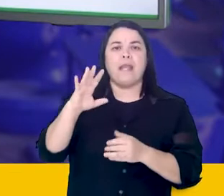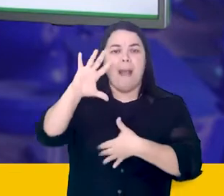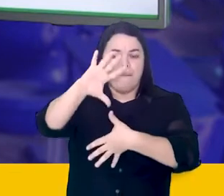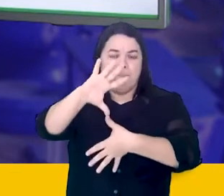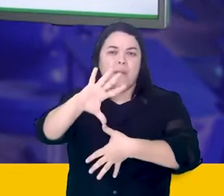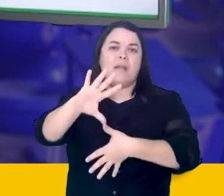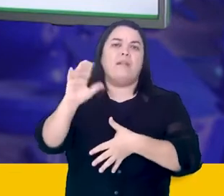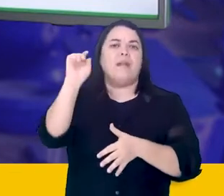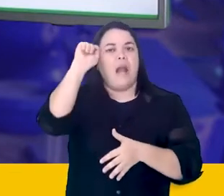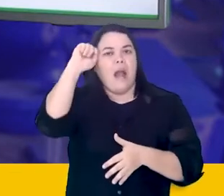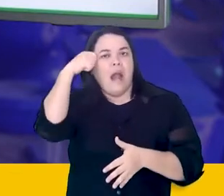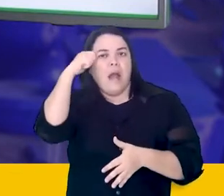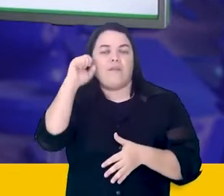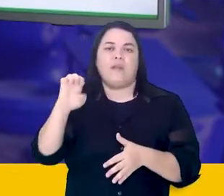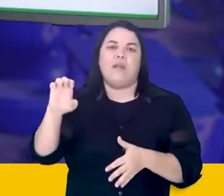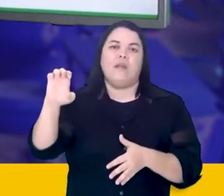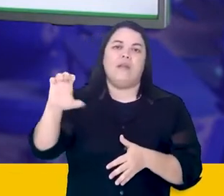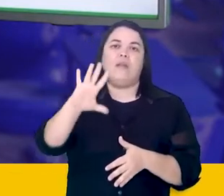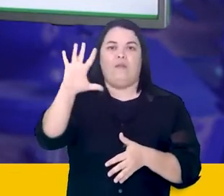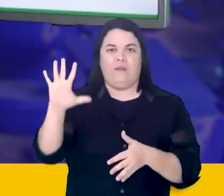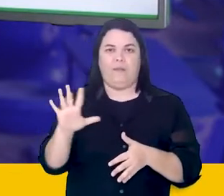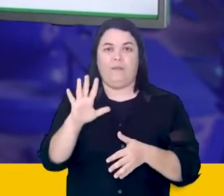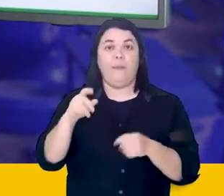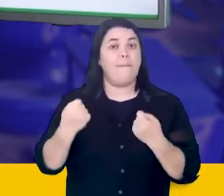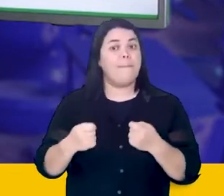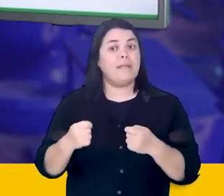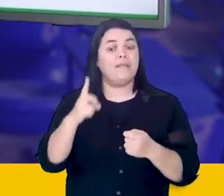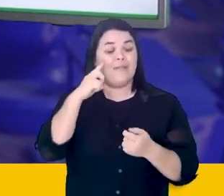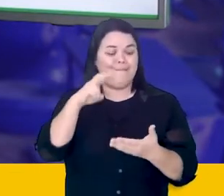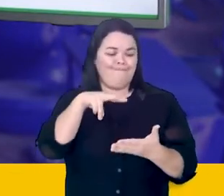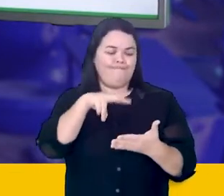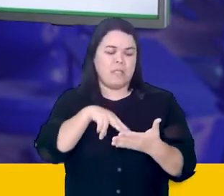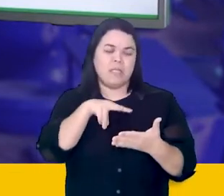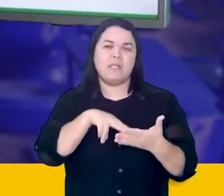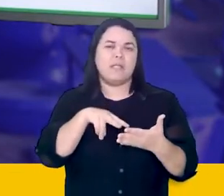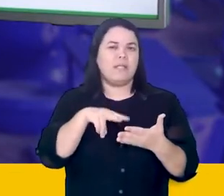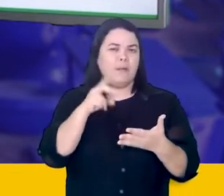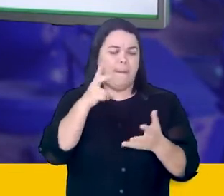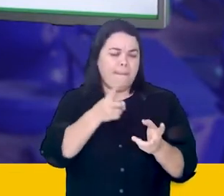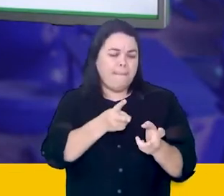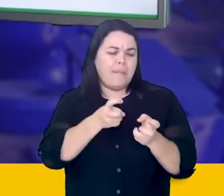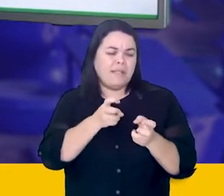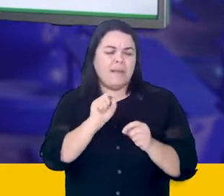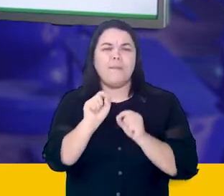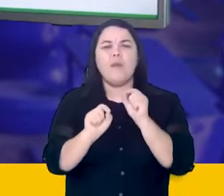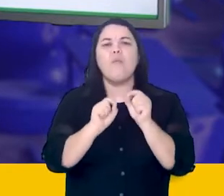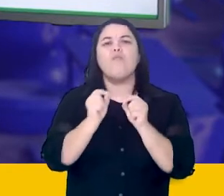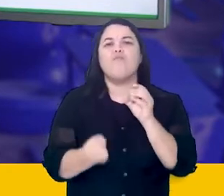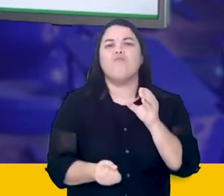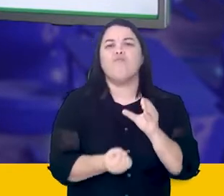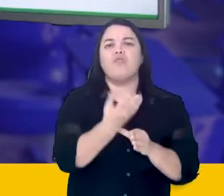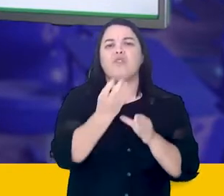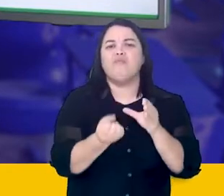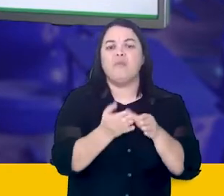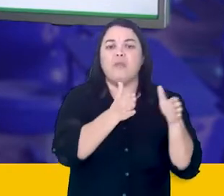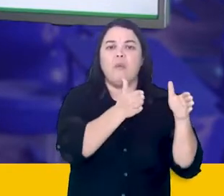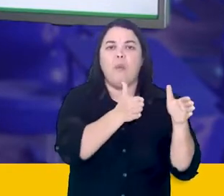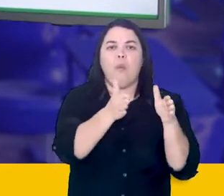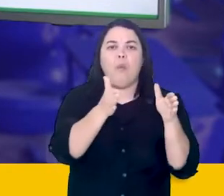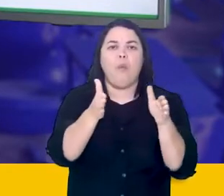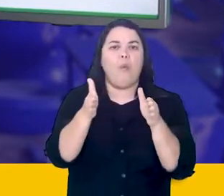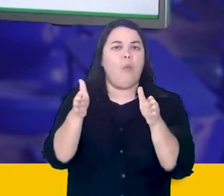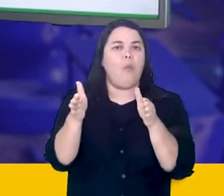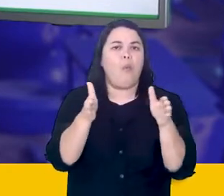que você tem que ter ali com atenção, porque de fato os acontecimentos vão marcando, por exemplo, a história do Brasil